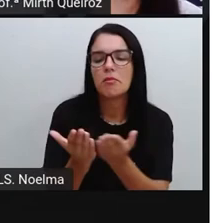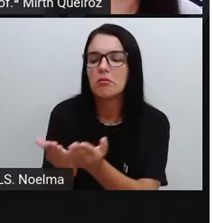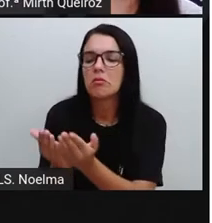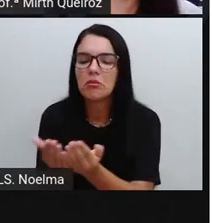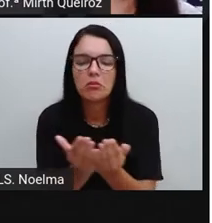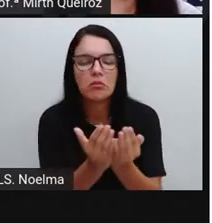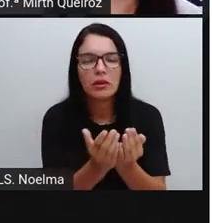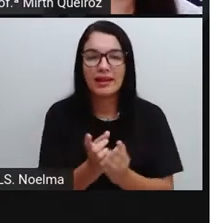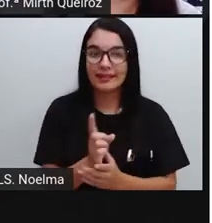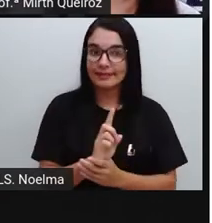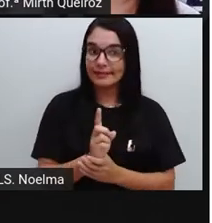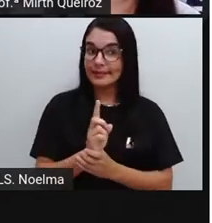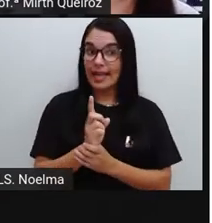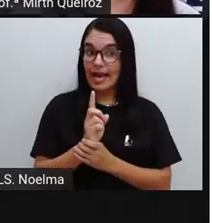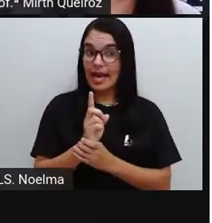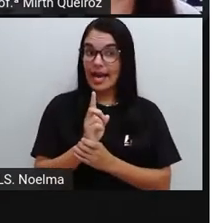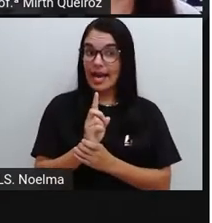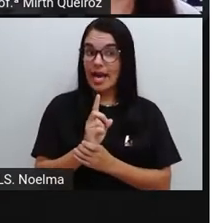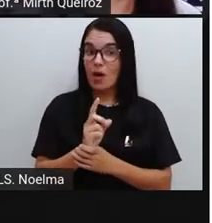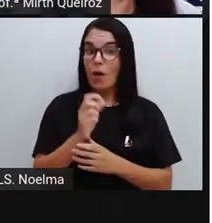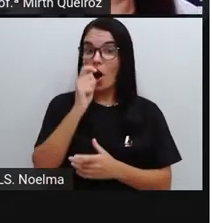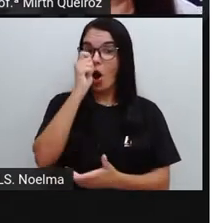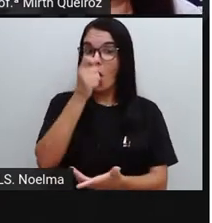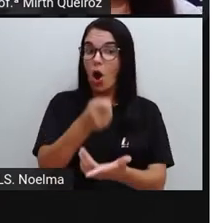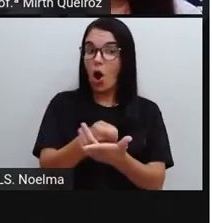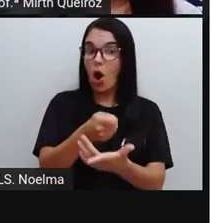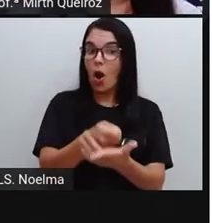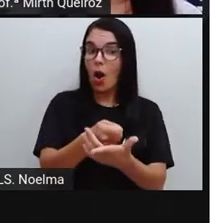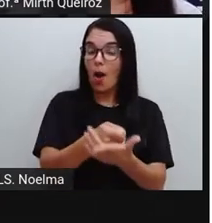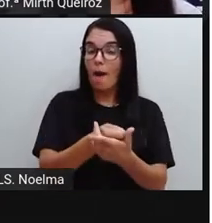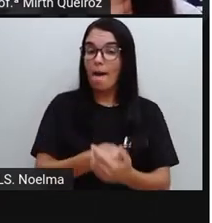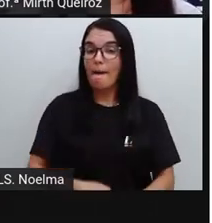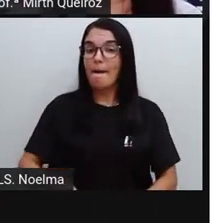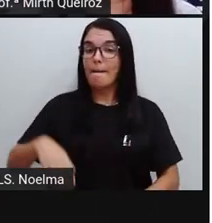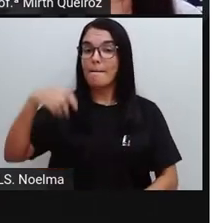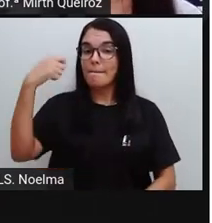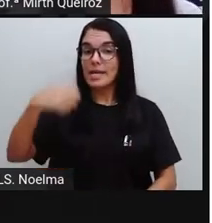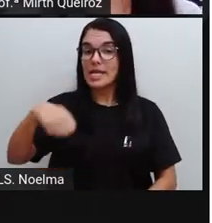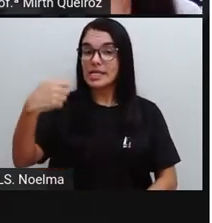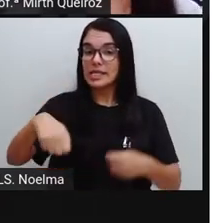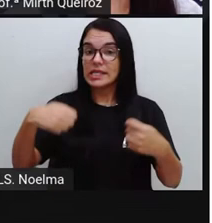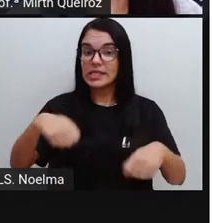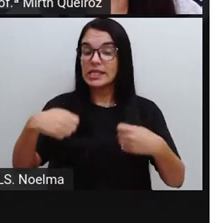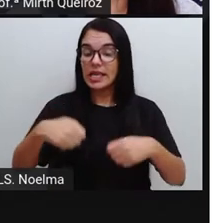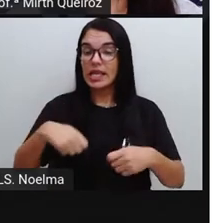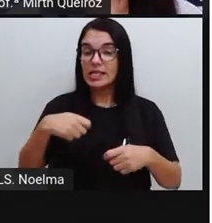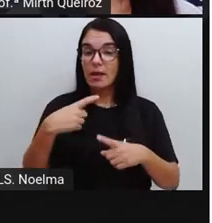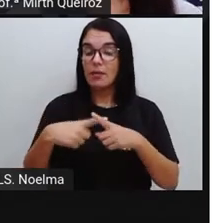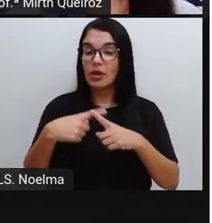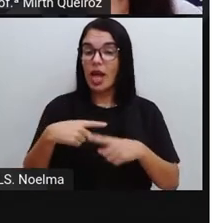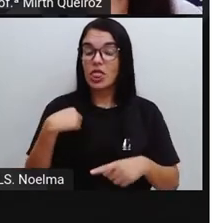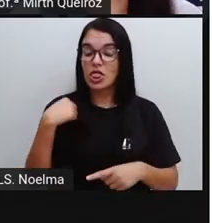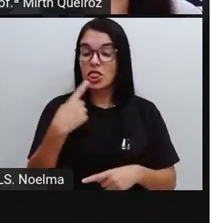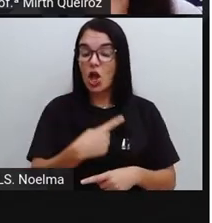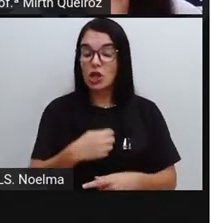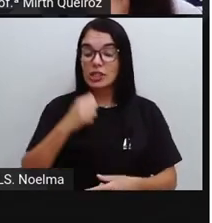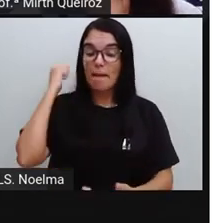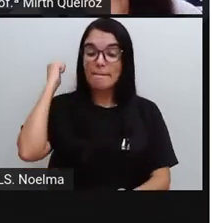Fala de governo De forma geral Certo? Ele nos fornece aquilo Porque nós pagamos